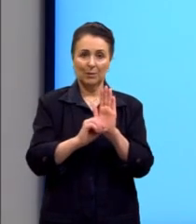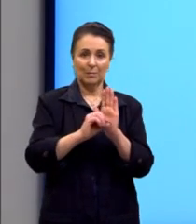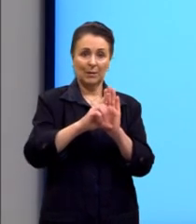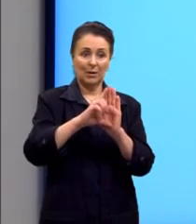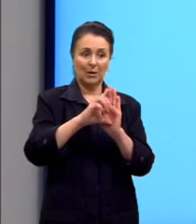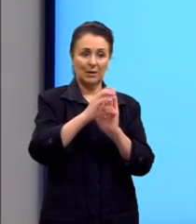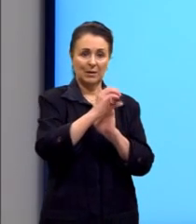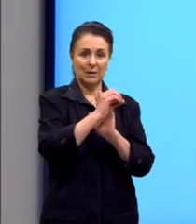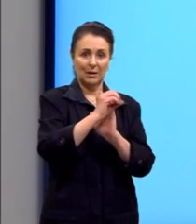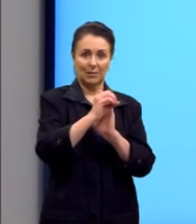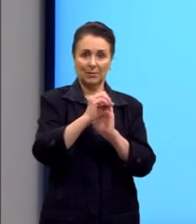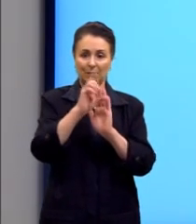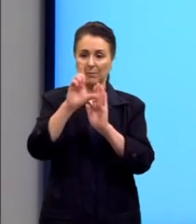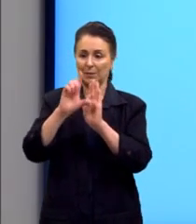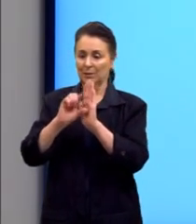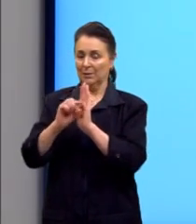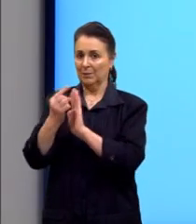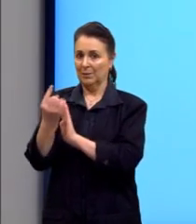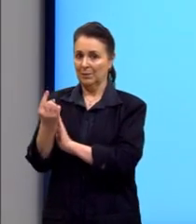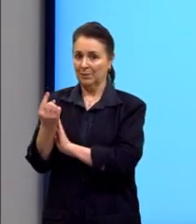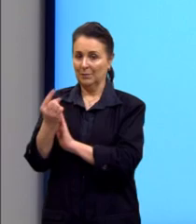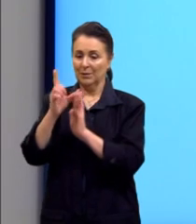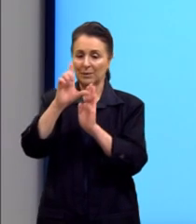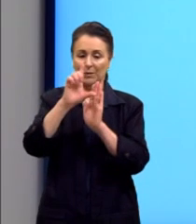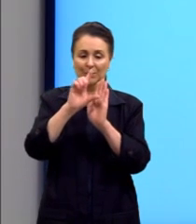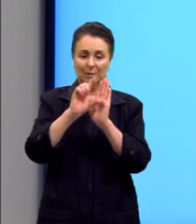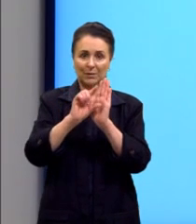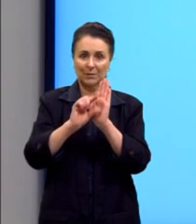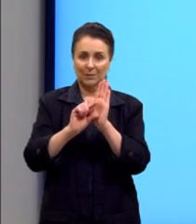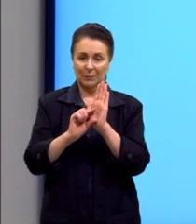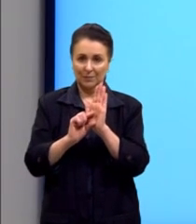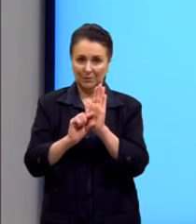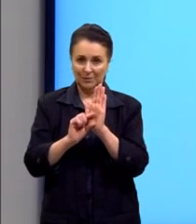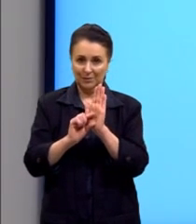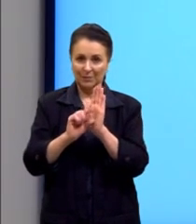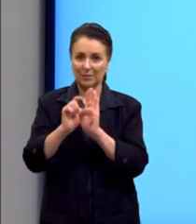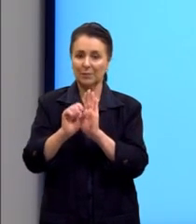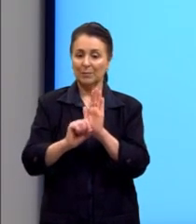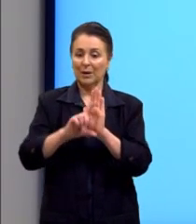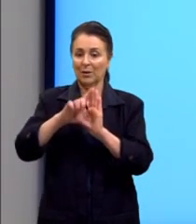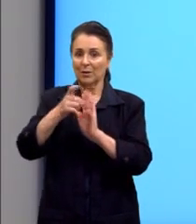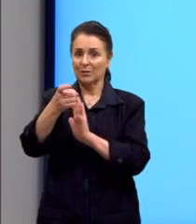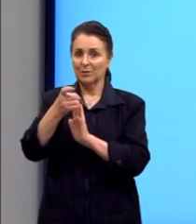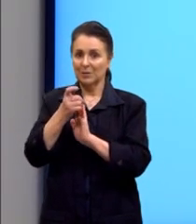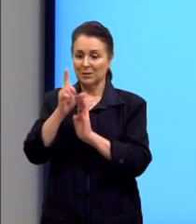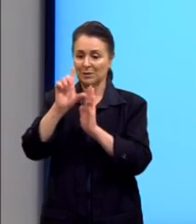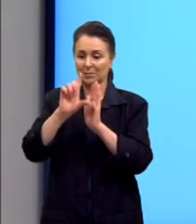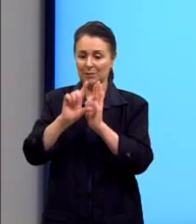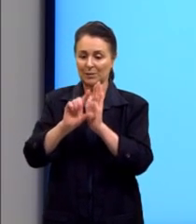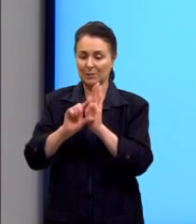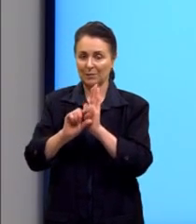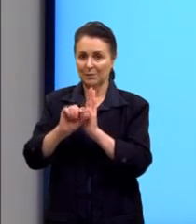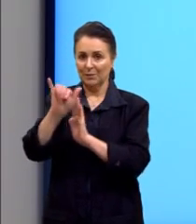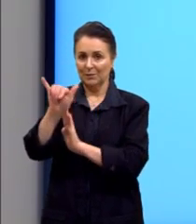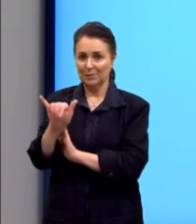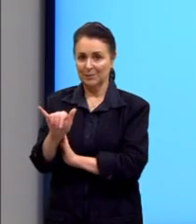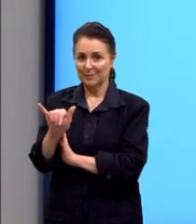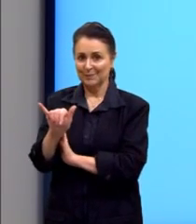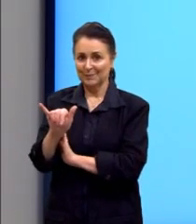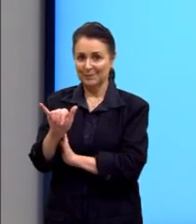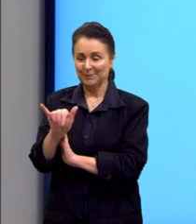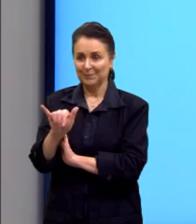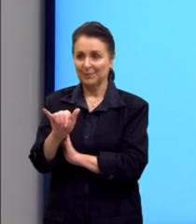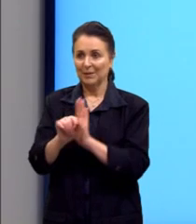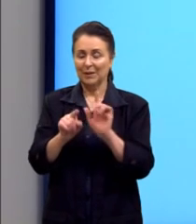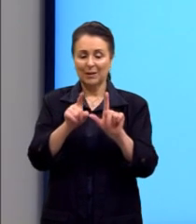do que 1. Então, caso ela seja decrescente, quanto maior o valor de x, menor vai ser o valor de y. Então,